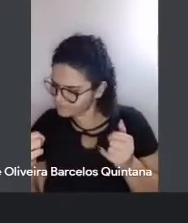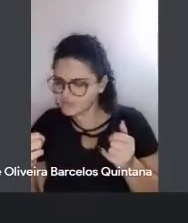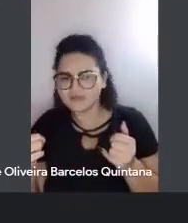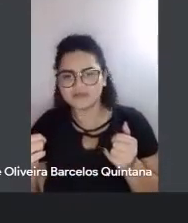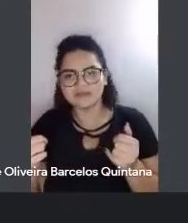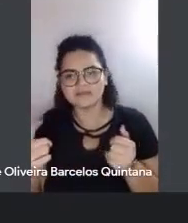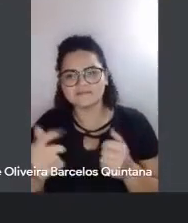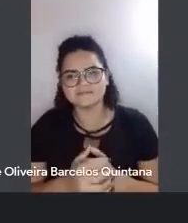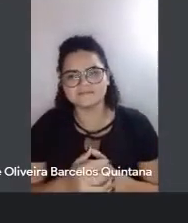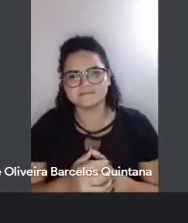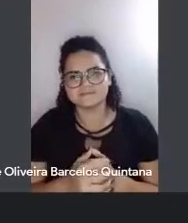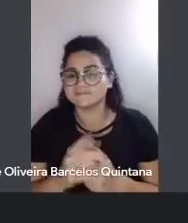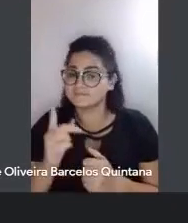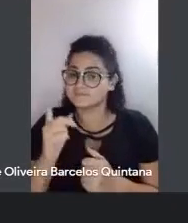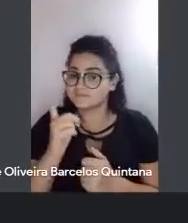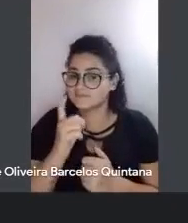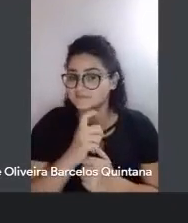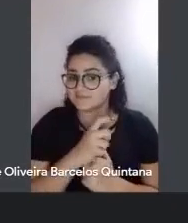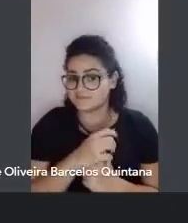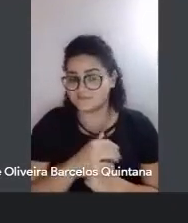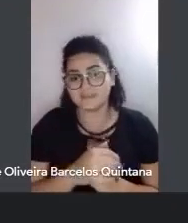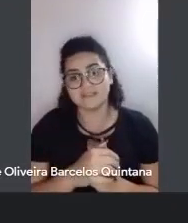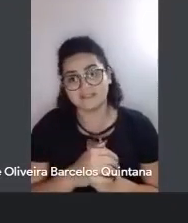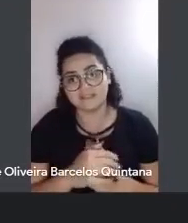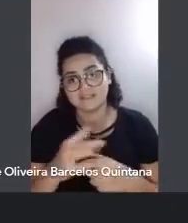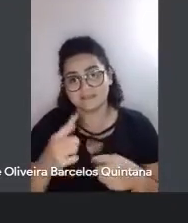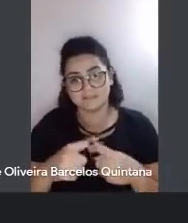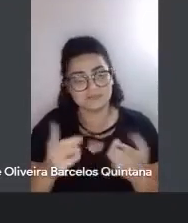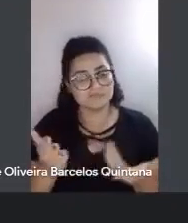É difícil, porque eu acho que tem uma,